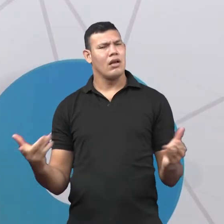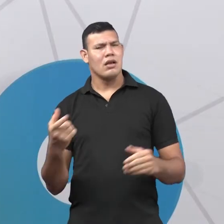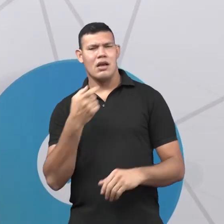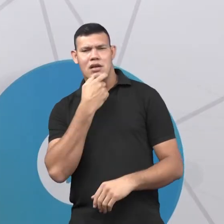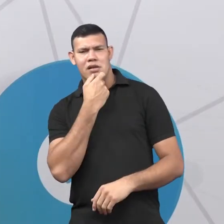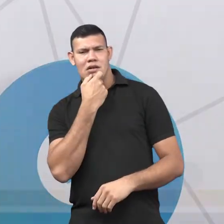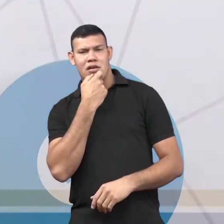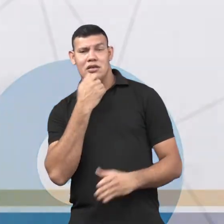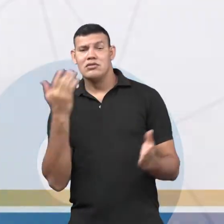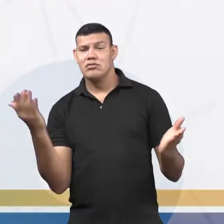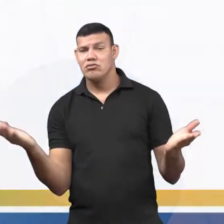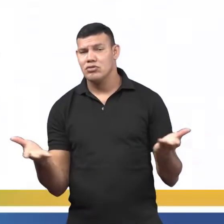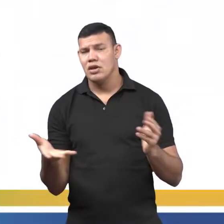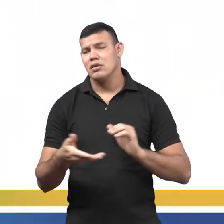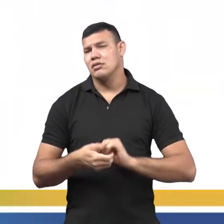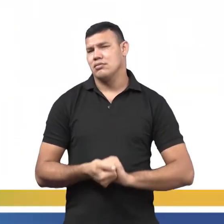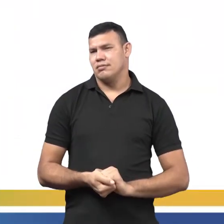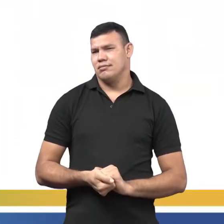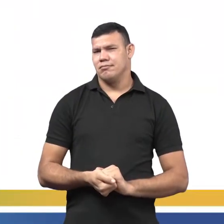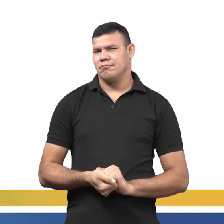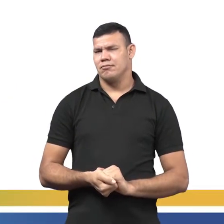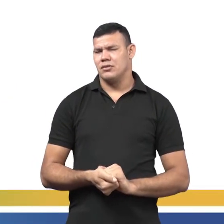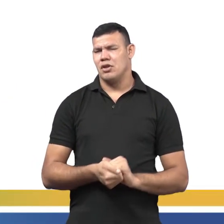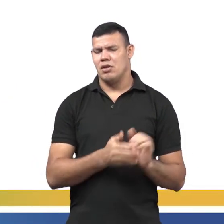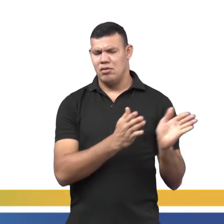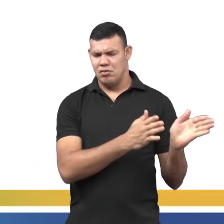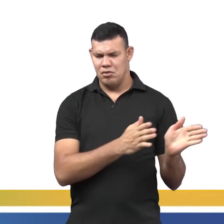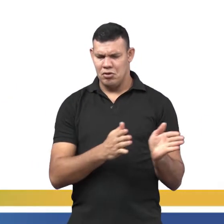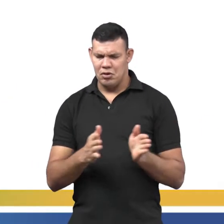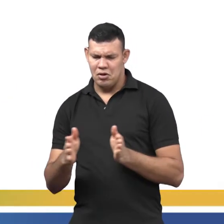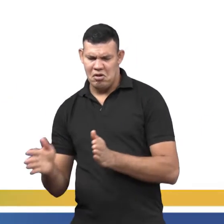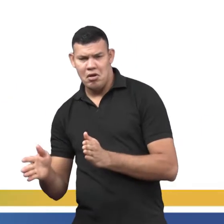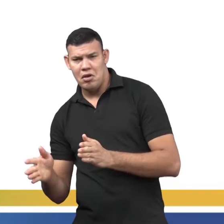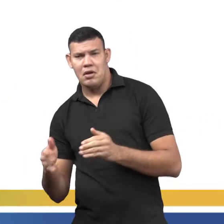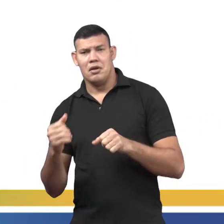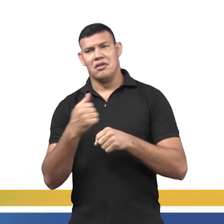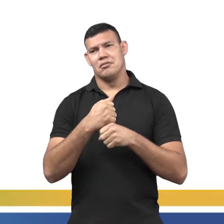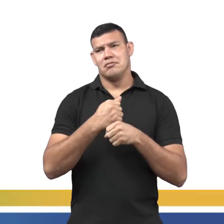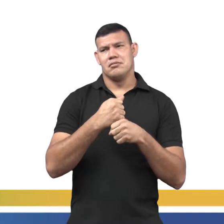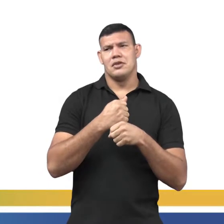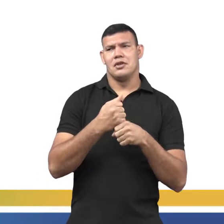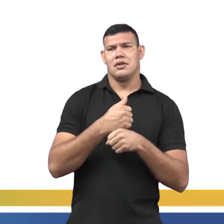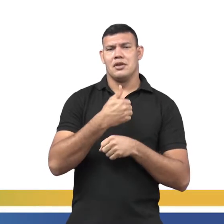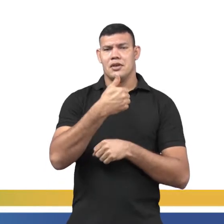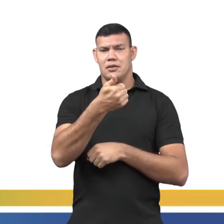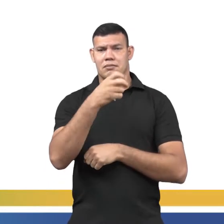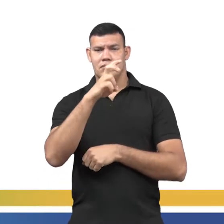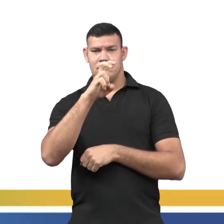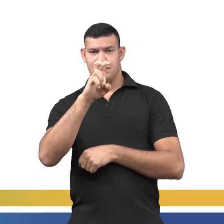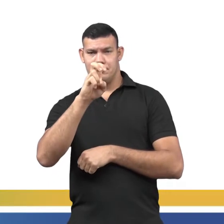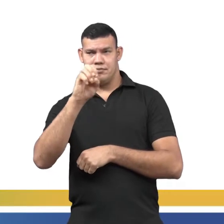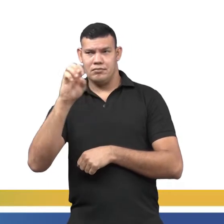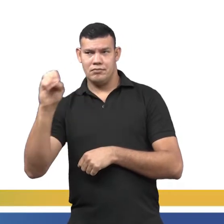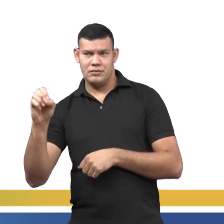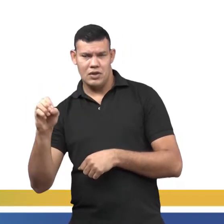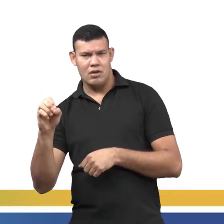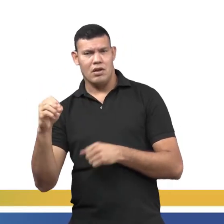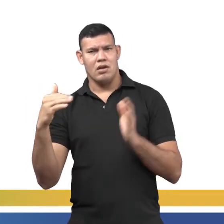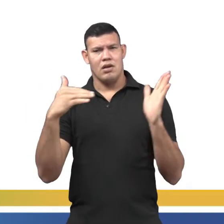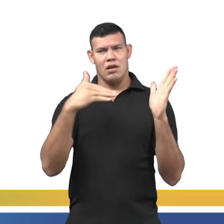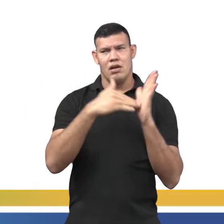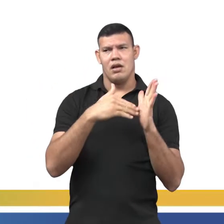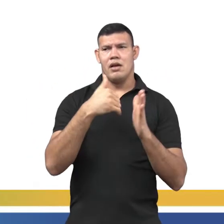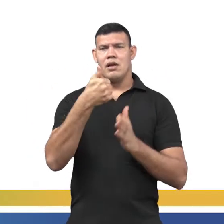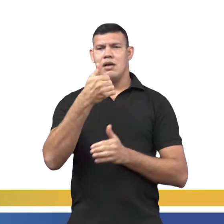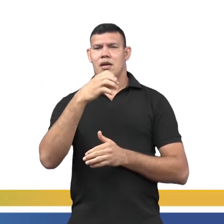inglês moderno aconteceu no período de 1500 a 1800. Na fase do inglês moderno, a gente não teve mais nenhuma influência